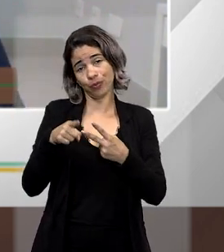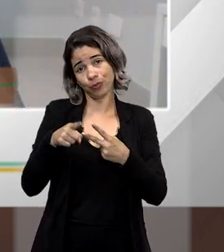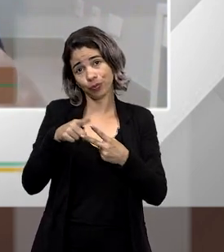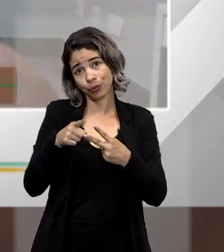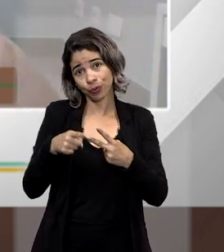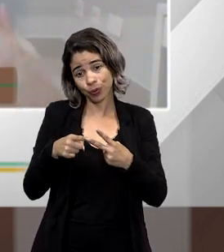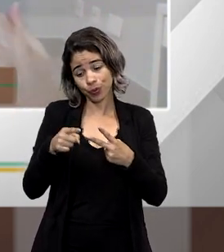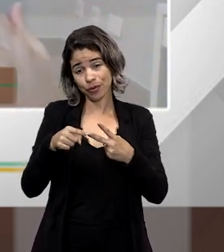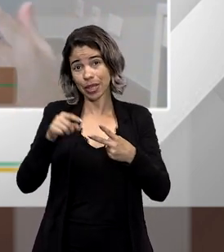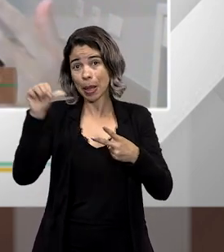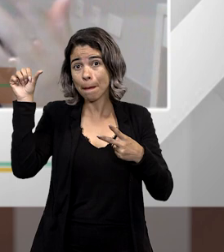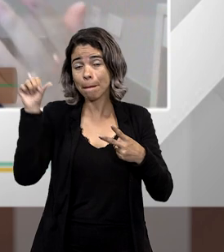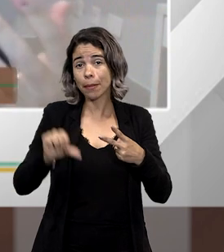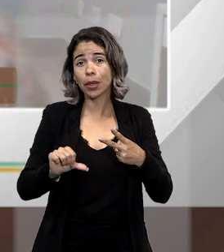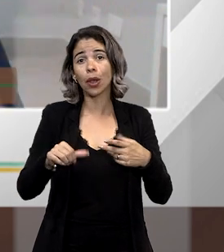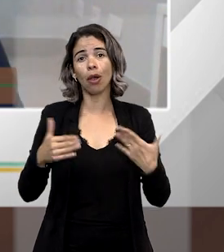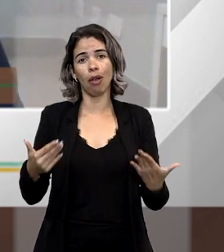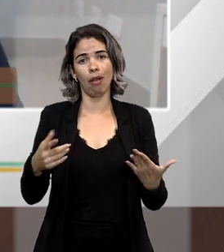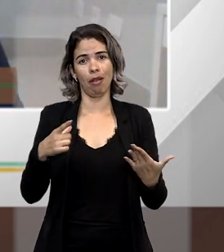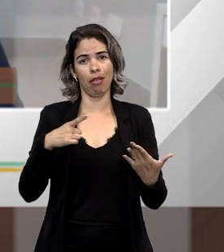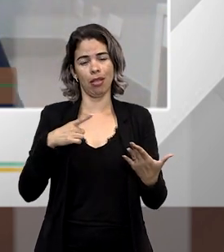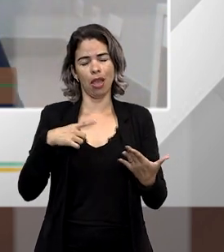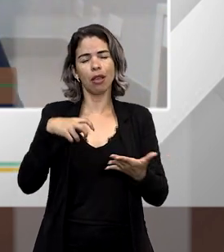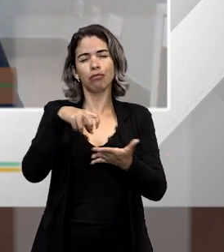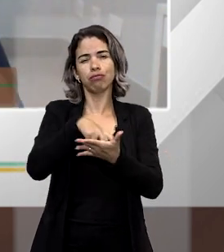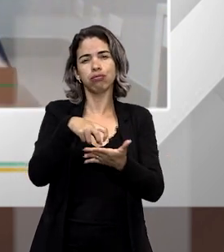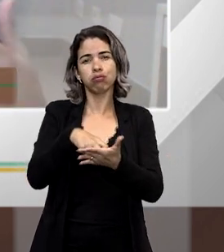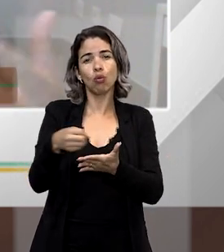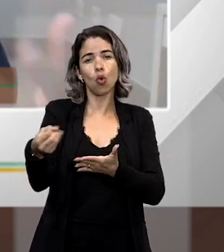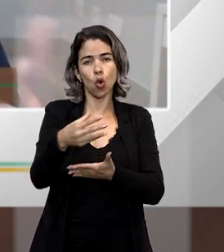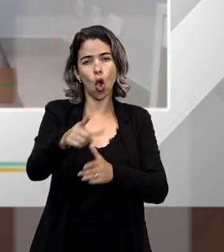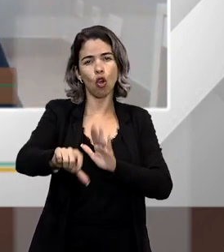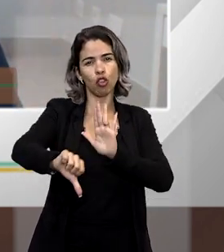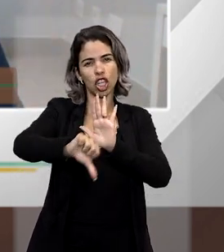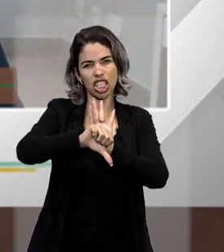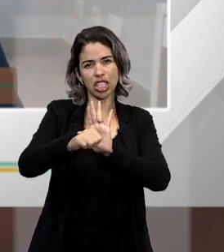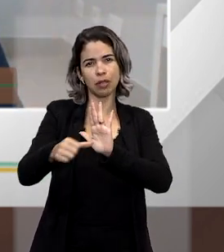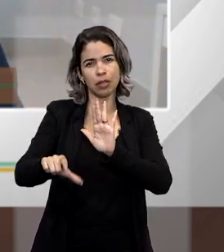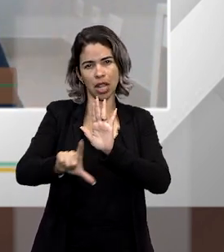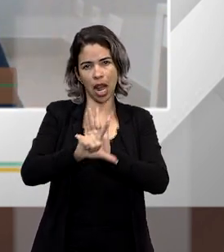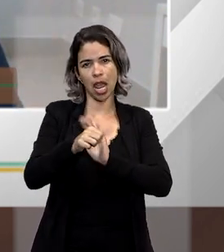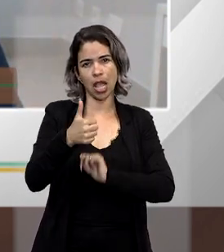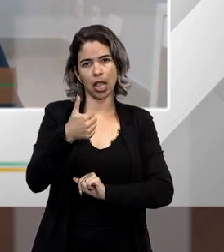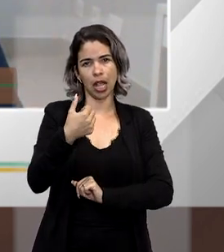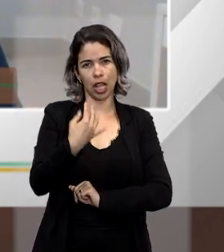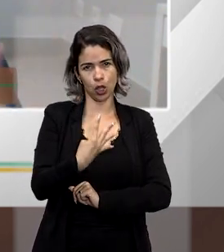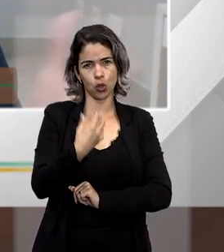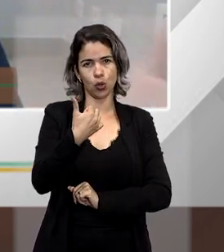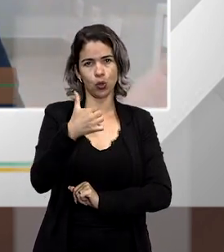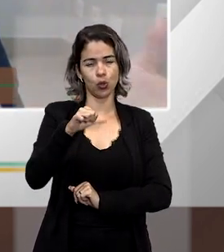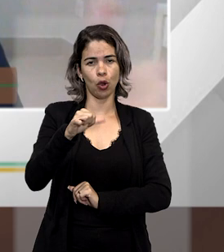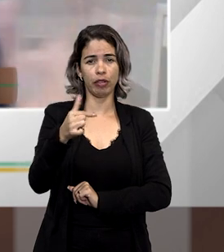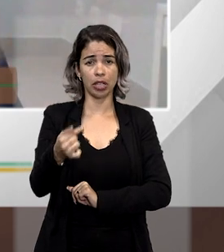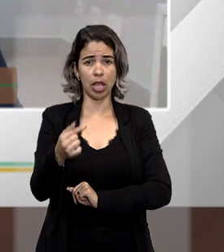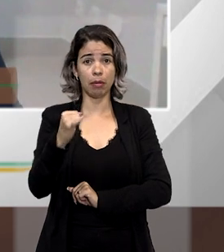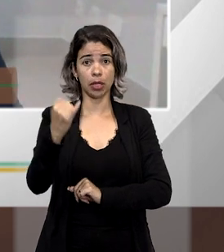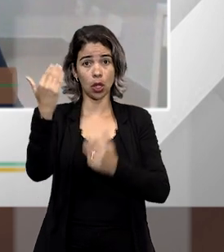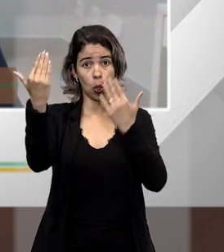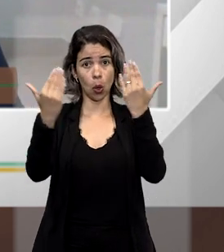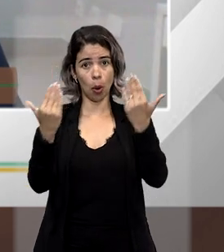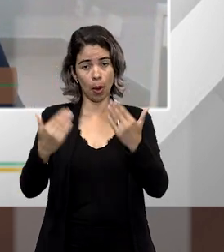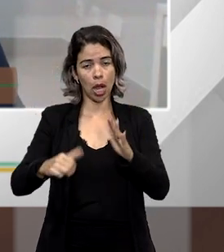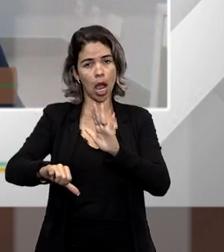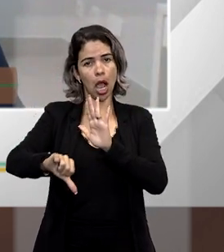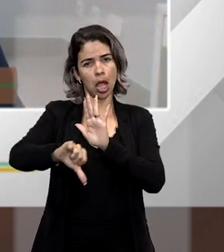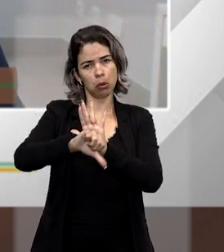nota um recrudescimento significativo das penas dos novos crimes da Lei 14.197, quando nós as comparamos com as